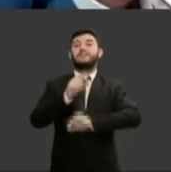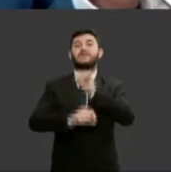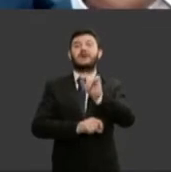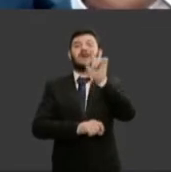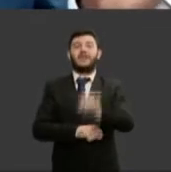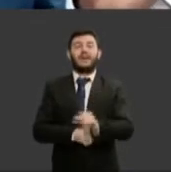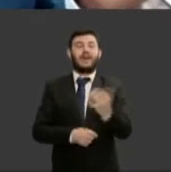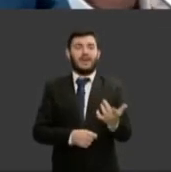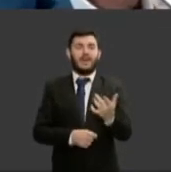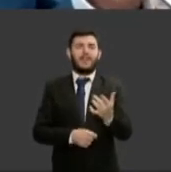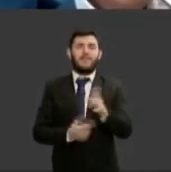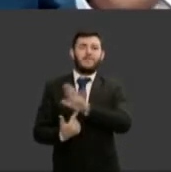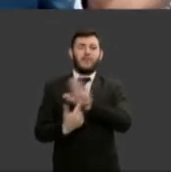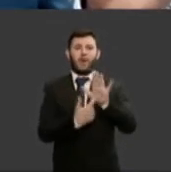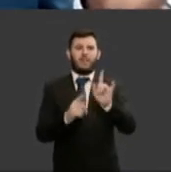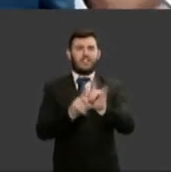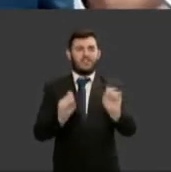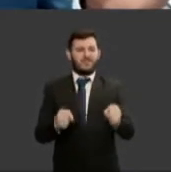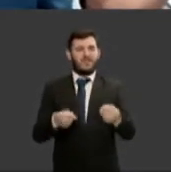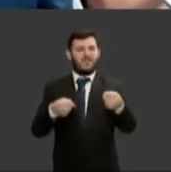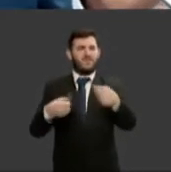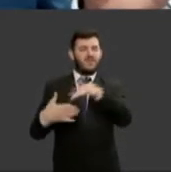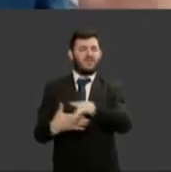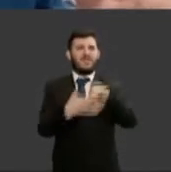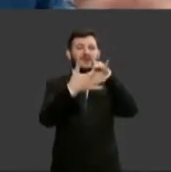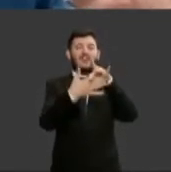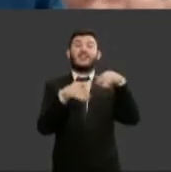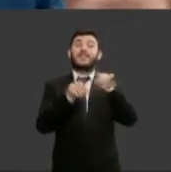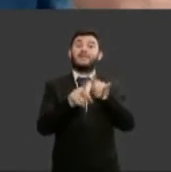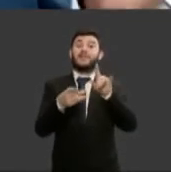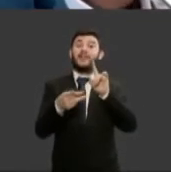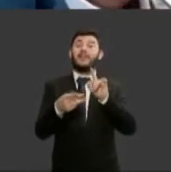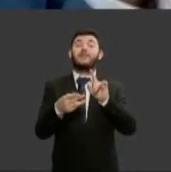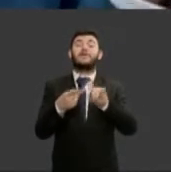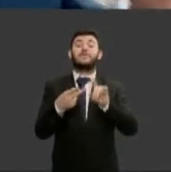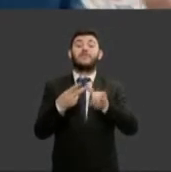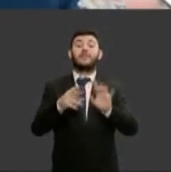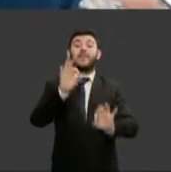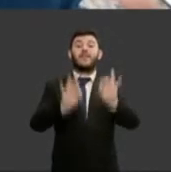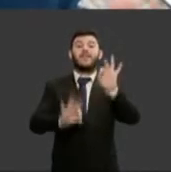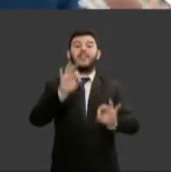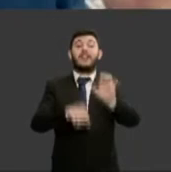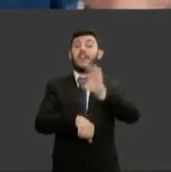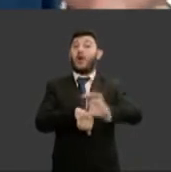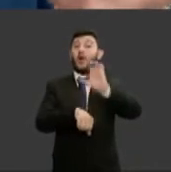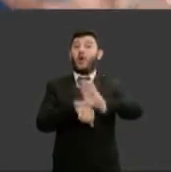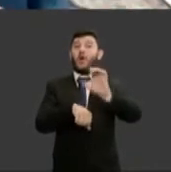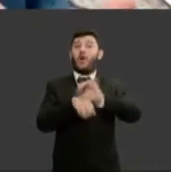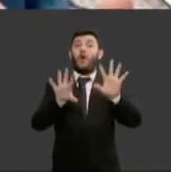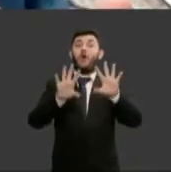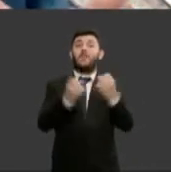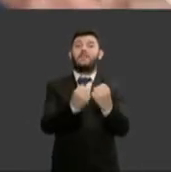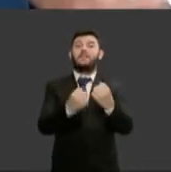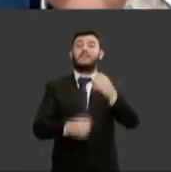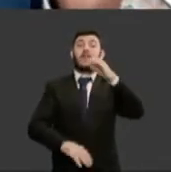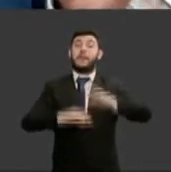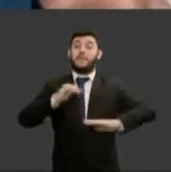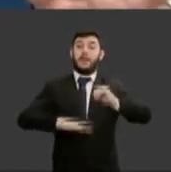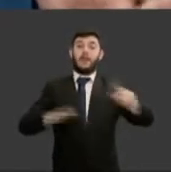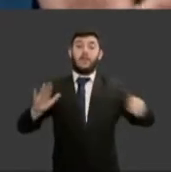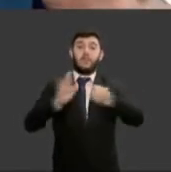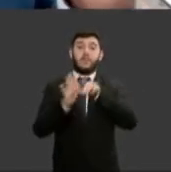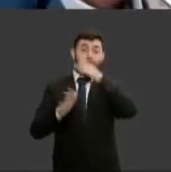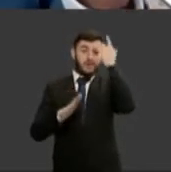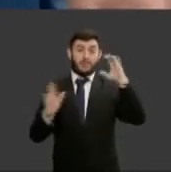bem como através da realização de oficinas práticas para servidores e servidoras, pois